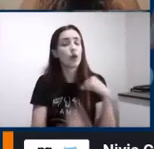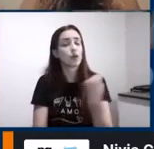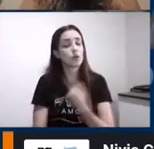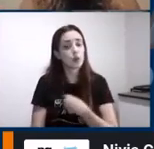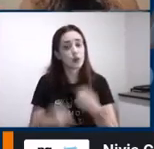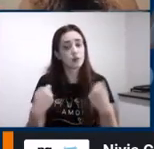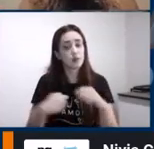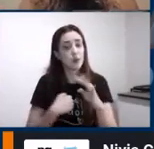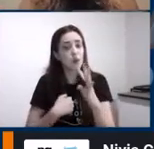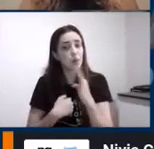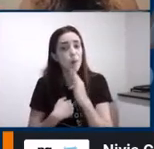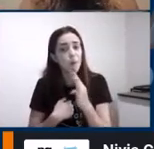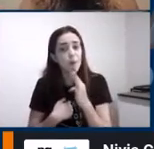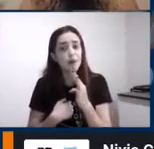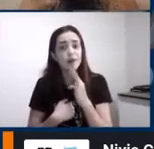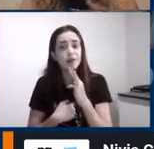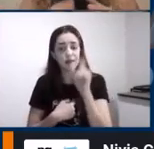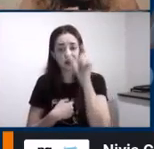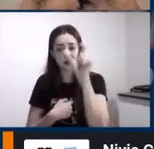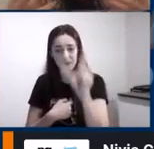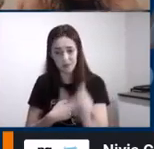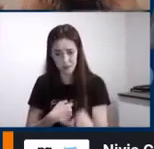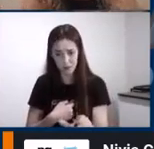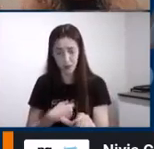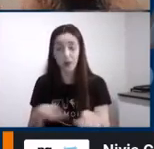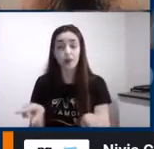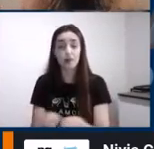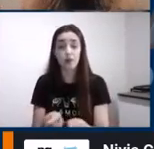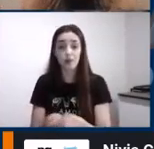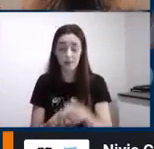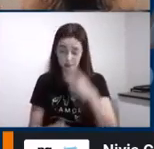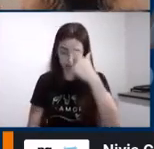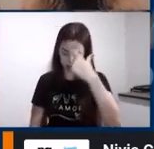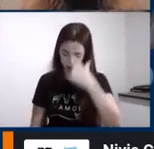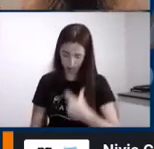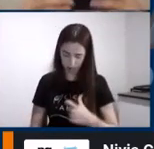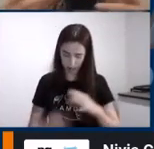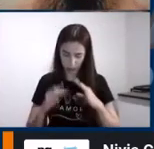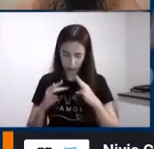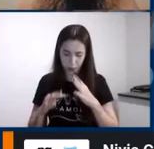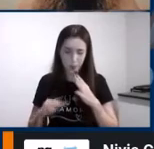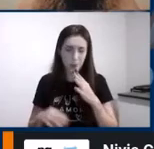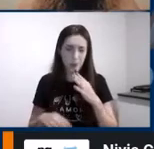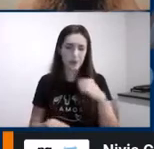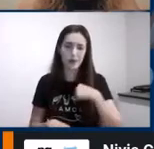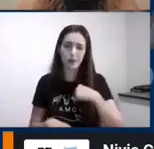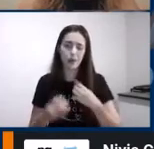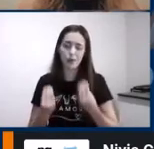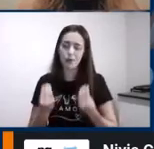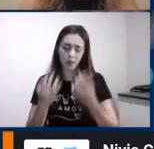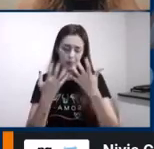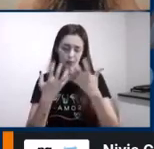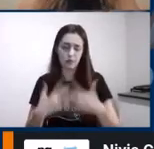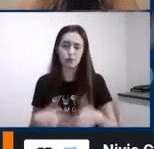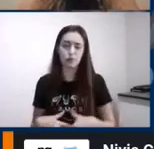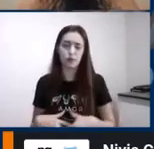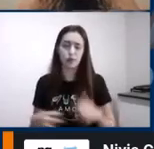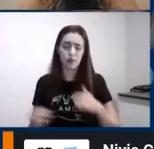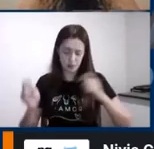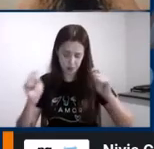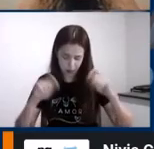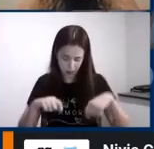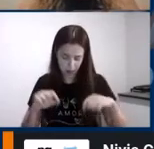um pouco mais como a gente funciona para a gente poder tirar proveito dessas habilidades e dessas nossas capacidades de